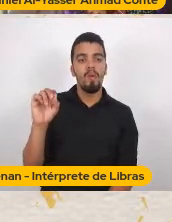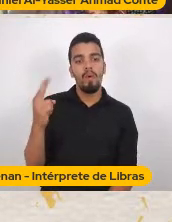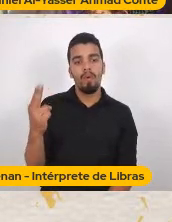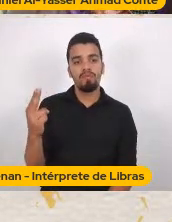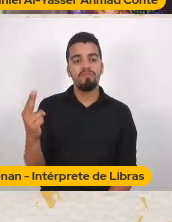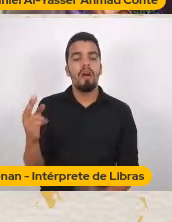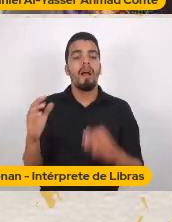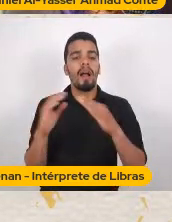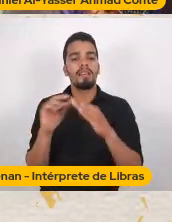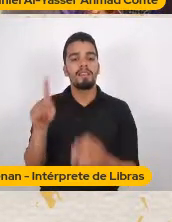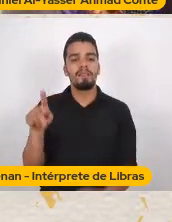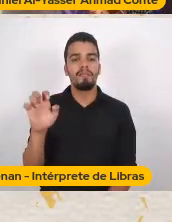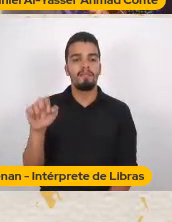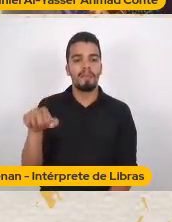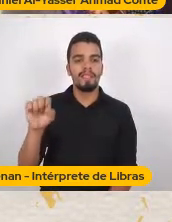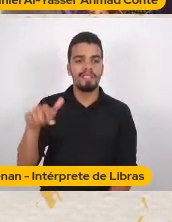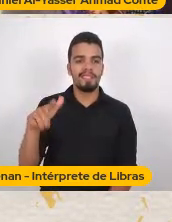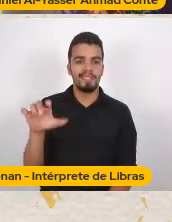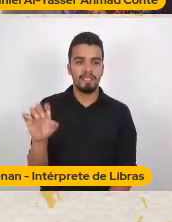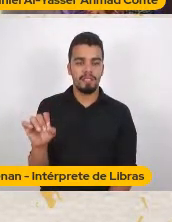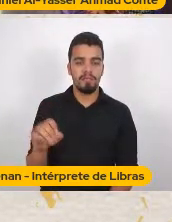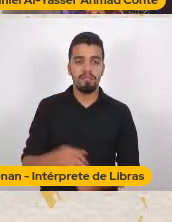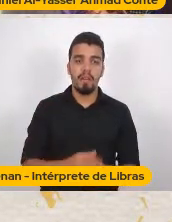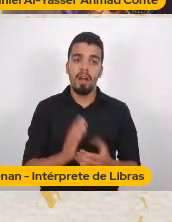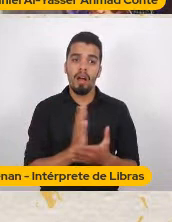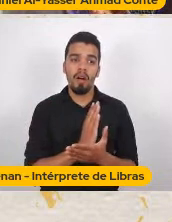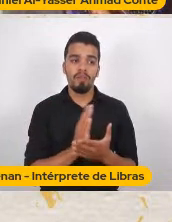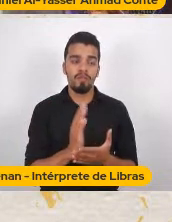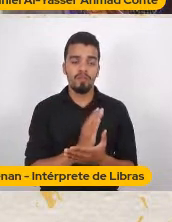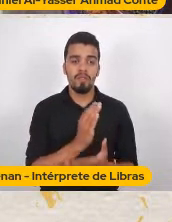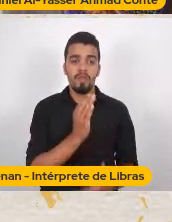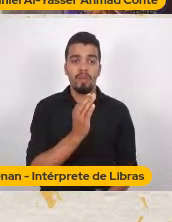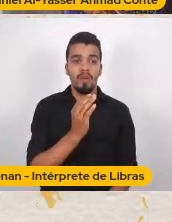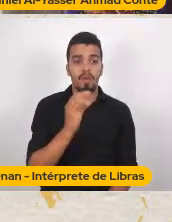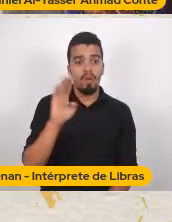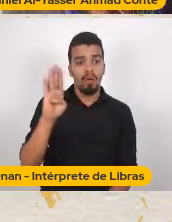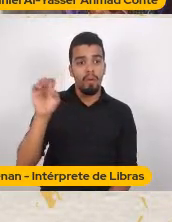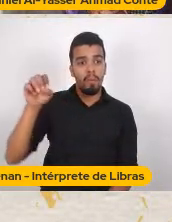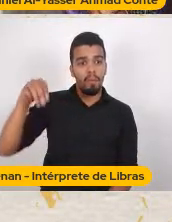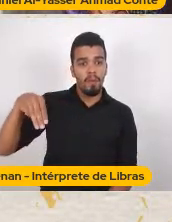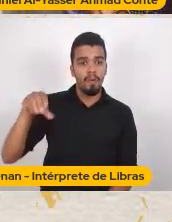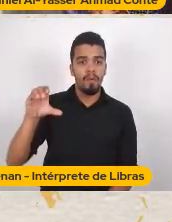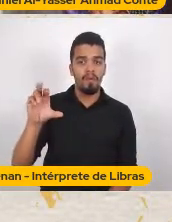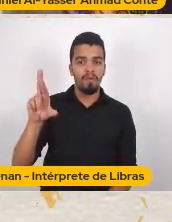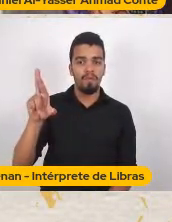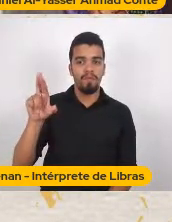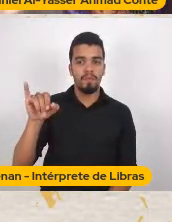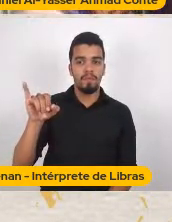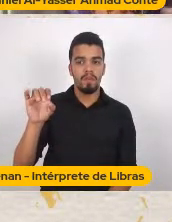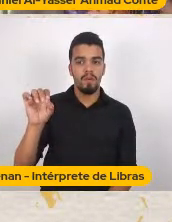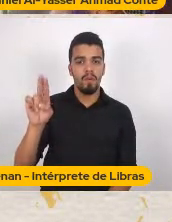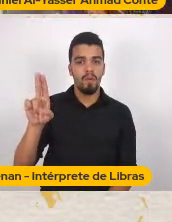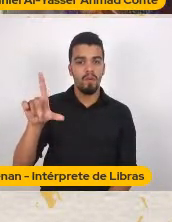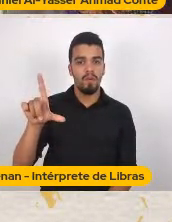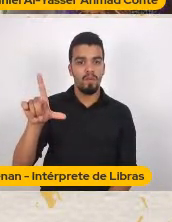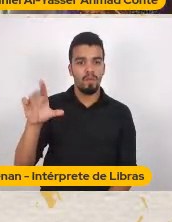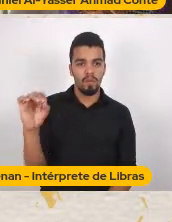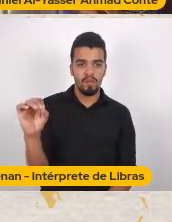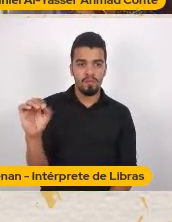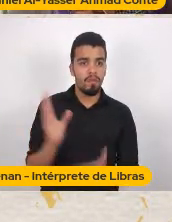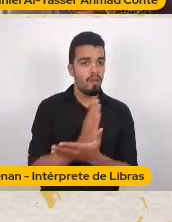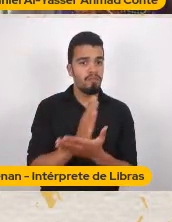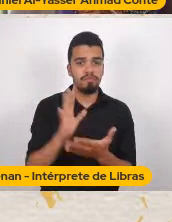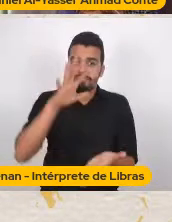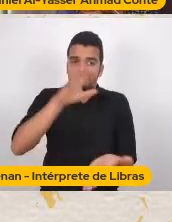Registrou O Bom Criolo Do Adolfo Caminha Por uma relação Muito clara Gente O grande choque